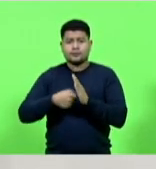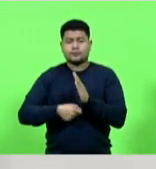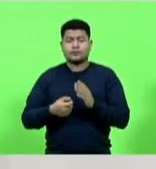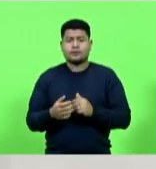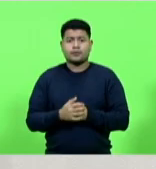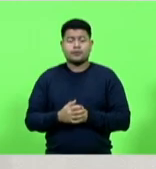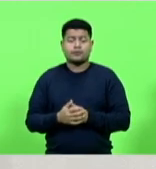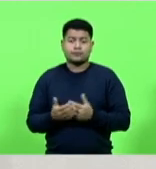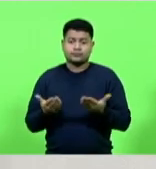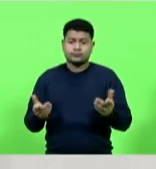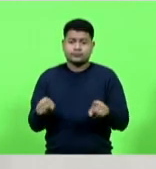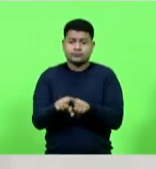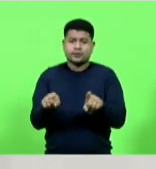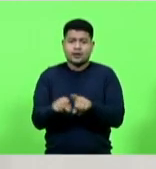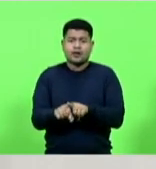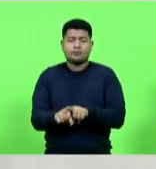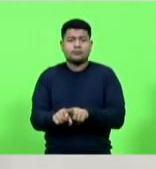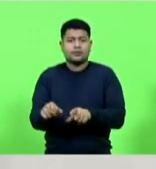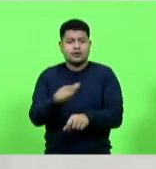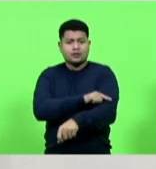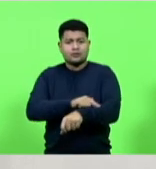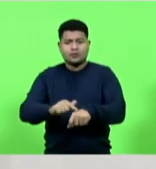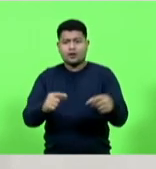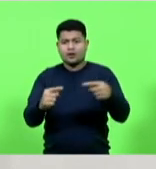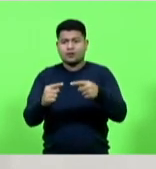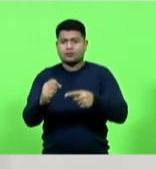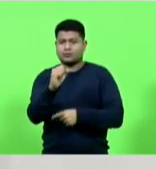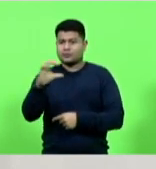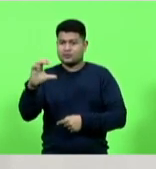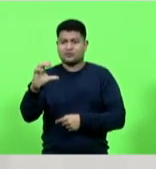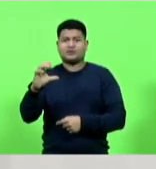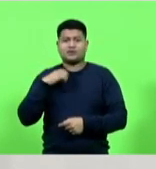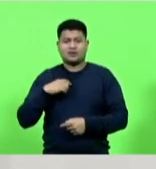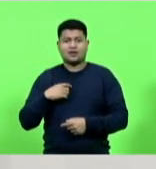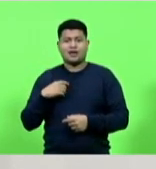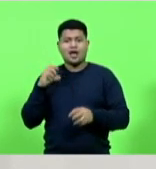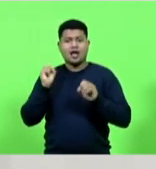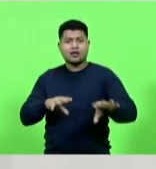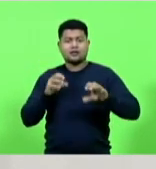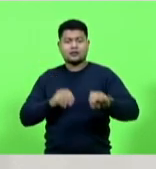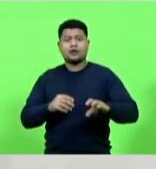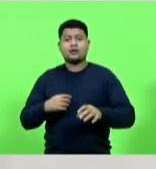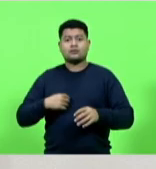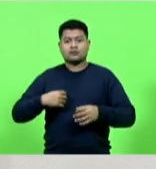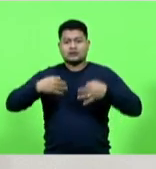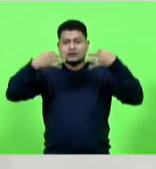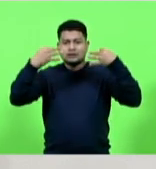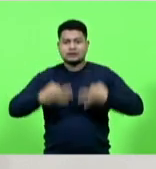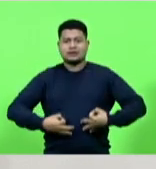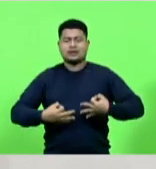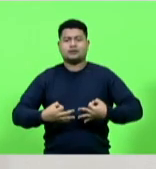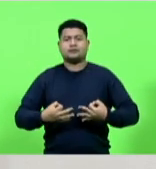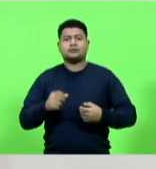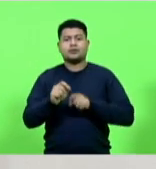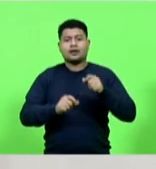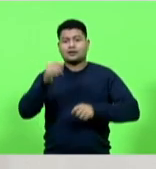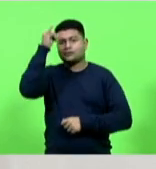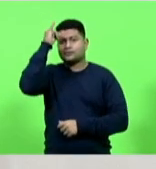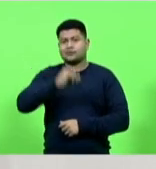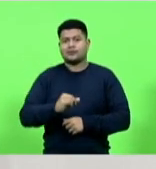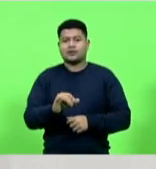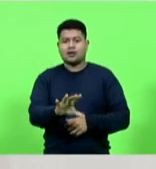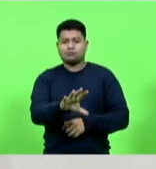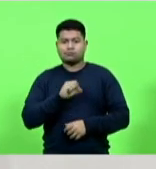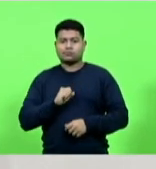o jeito catarinense educando sobre o jeito certo de evitar a contaminação e a proliferação do vírus entre as